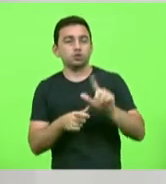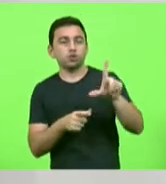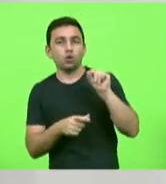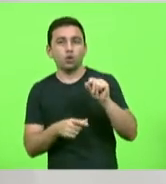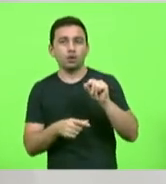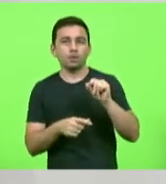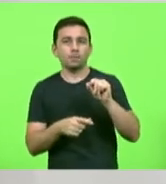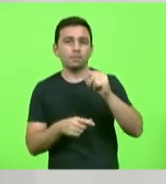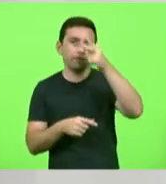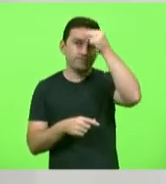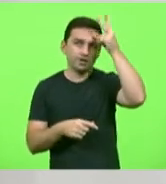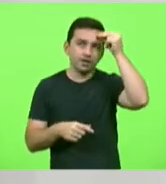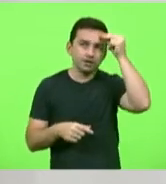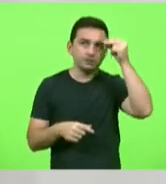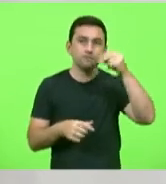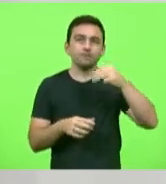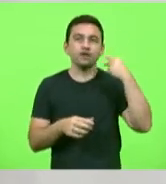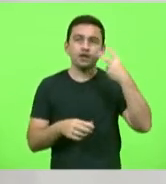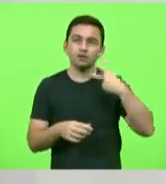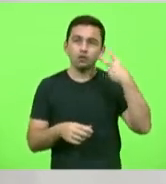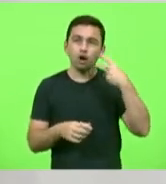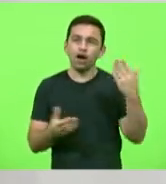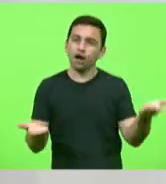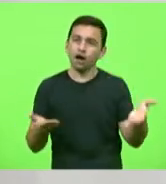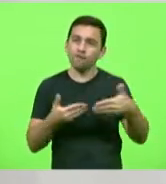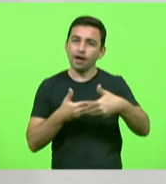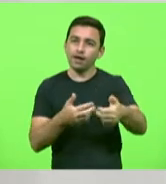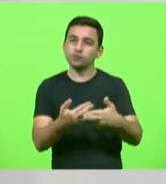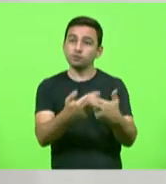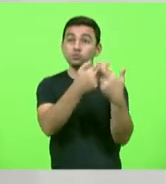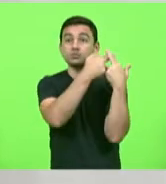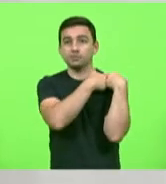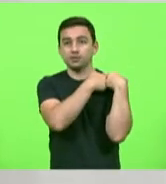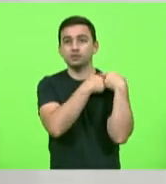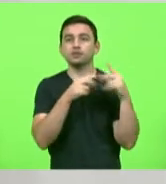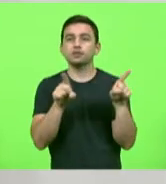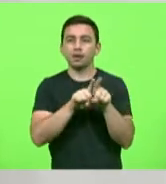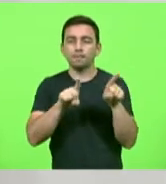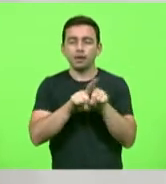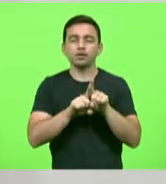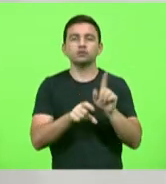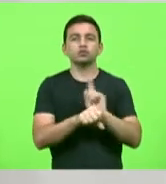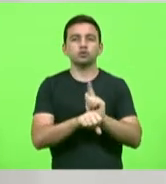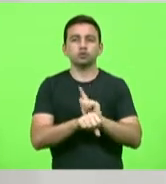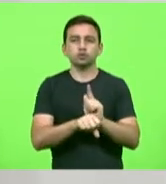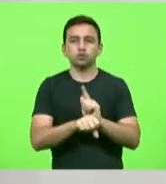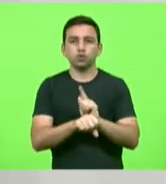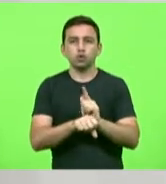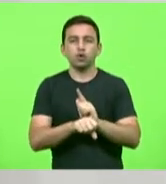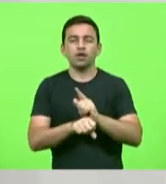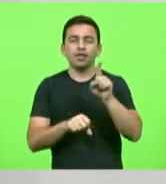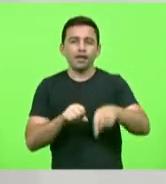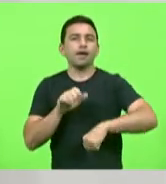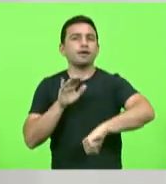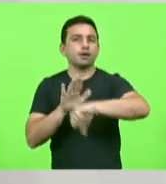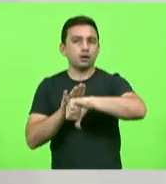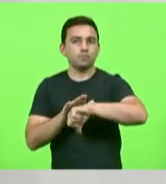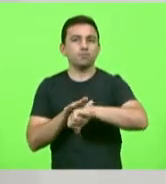ou os vereadores então o pessoal se omite então nós vamos também responsabilizar o gestor criminalmente